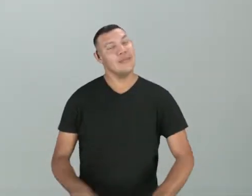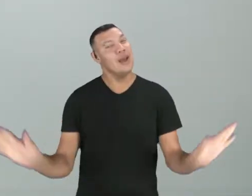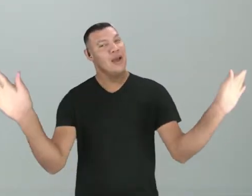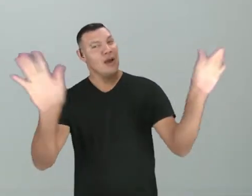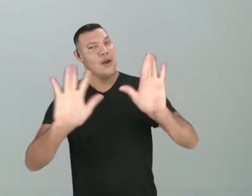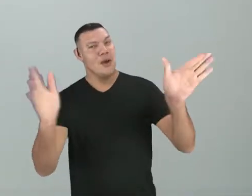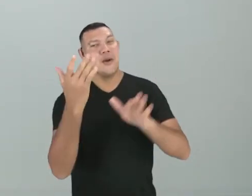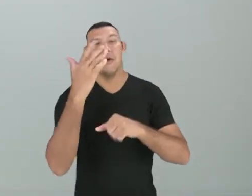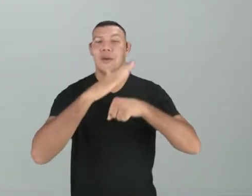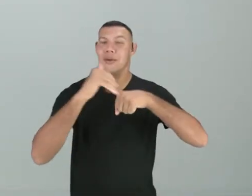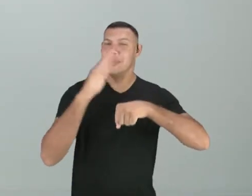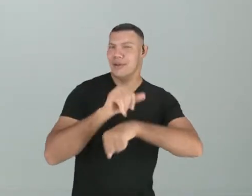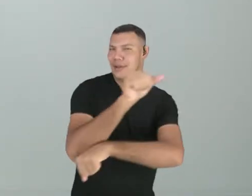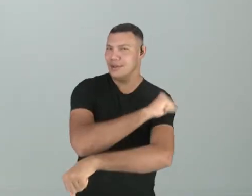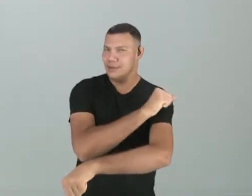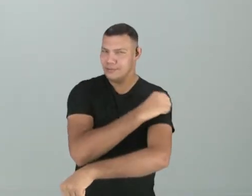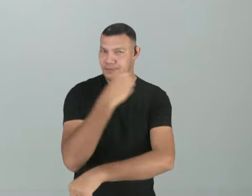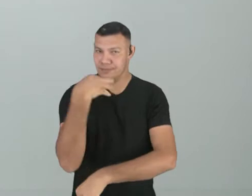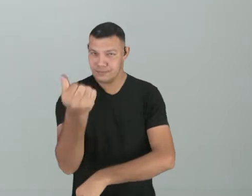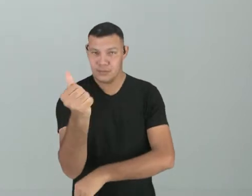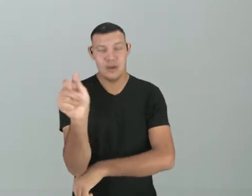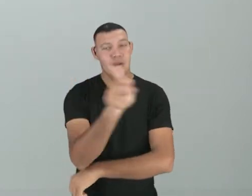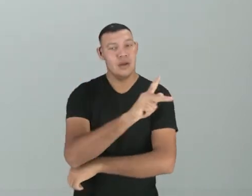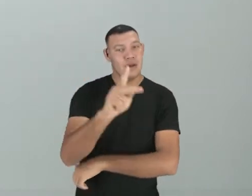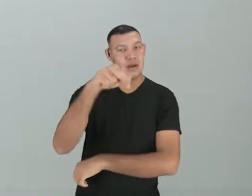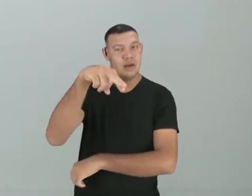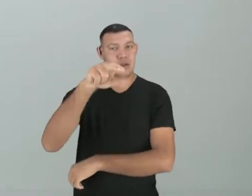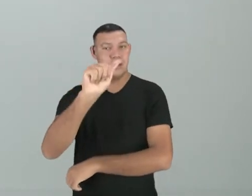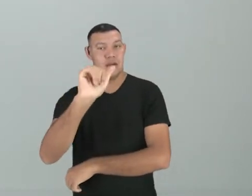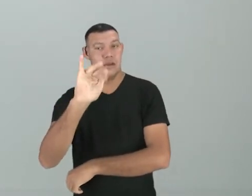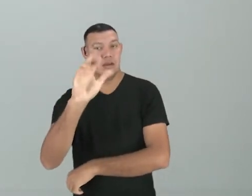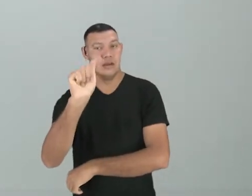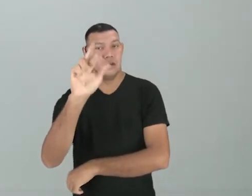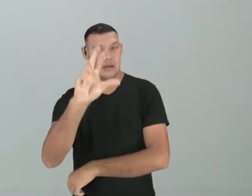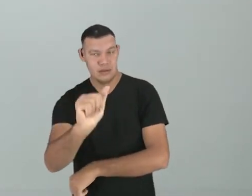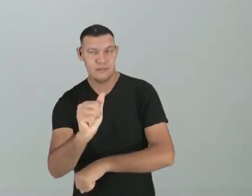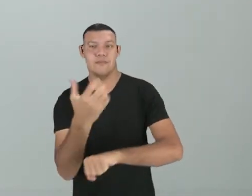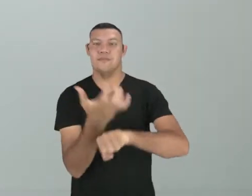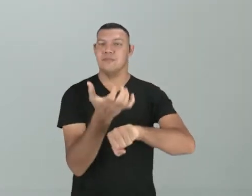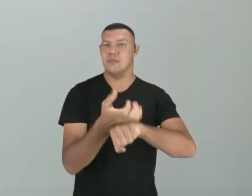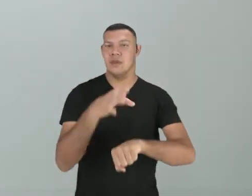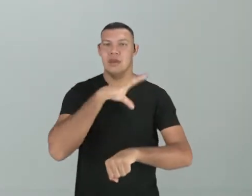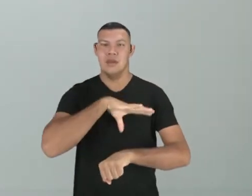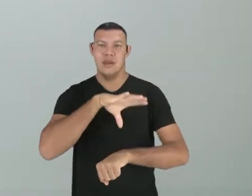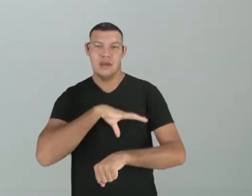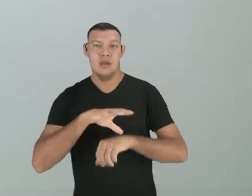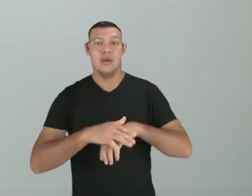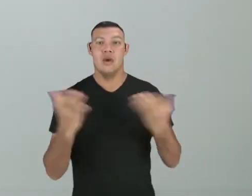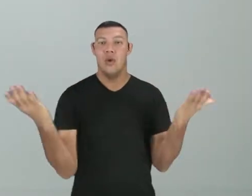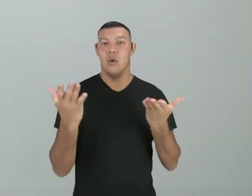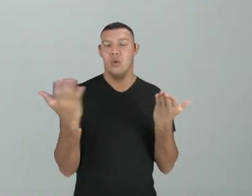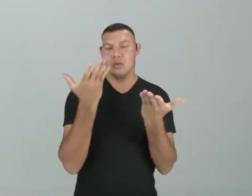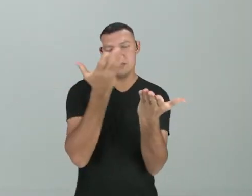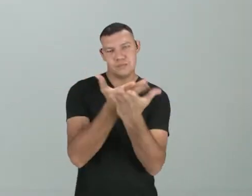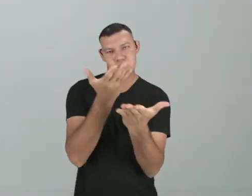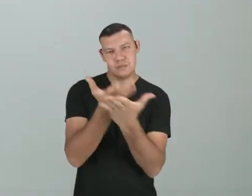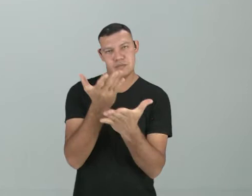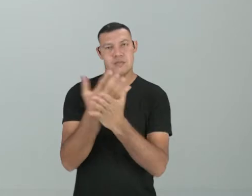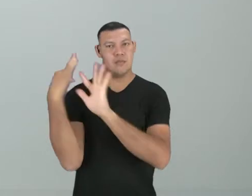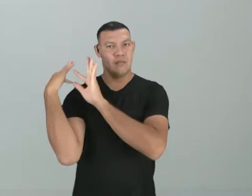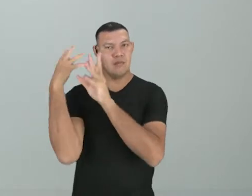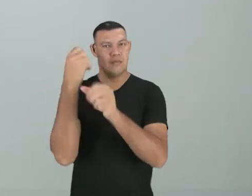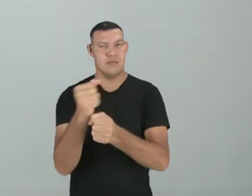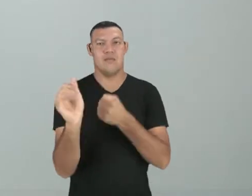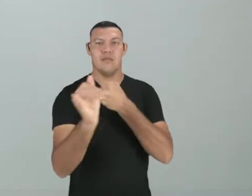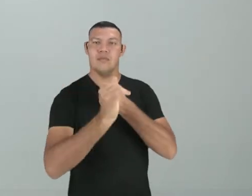Olá, queridos alunos, tudo bem? Eu me chamo Nayara, sou professora de língua portuguesa, e hoje nós iremos trabalhar a revisão de uma